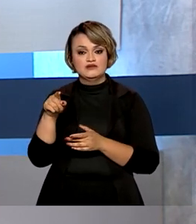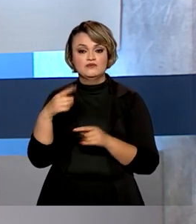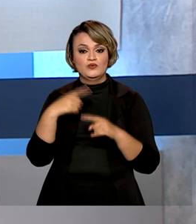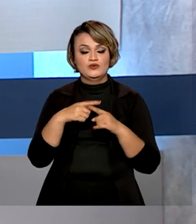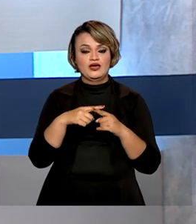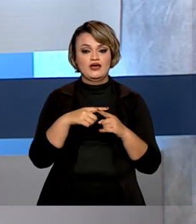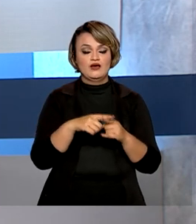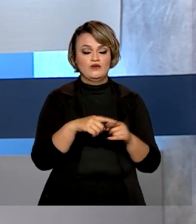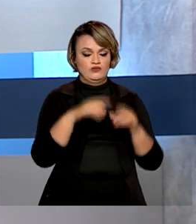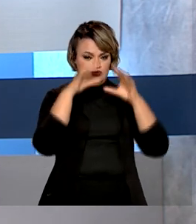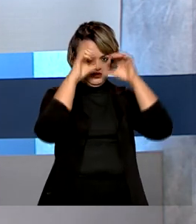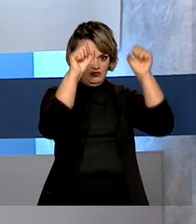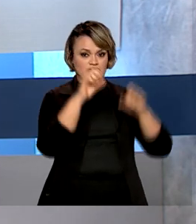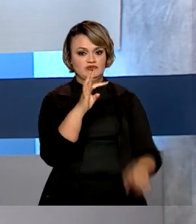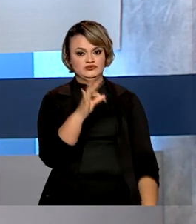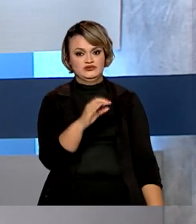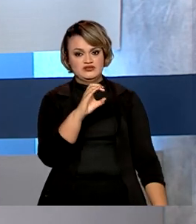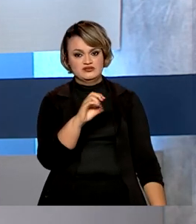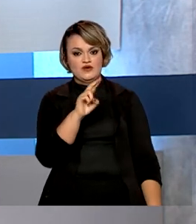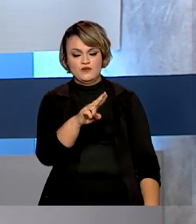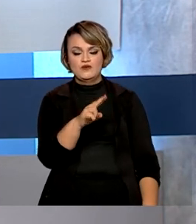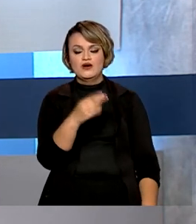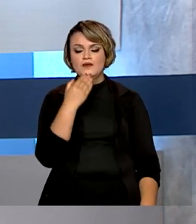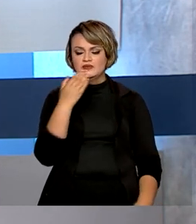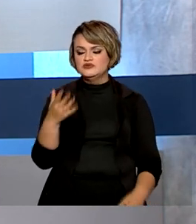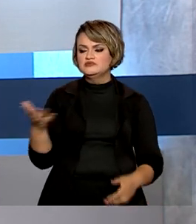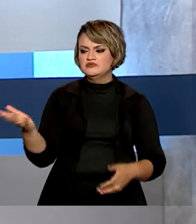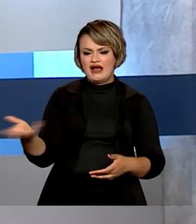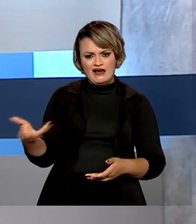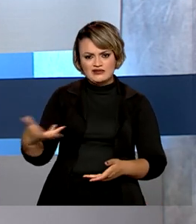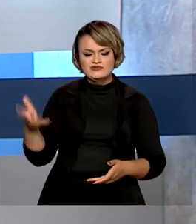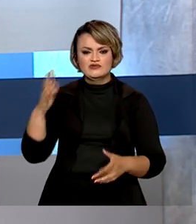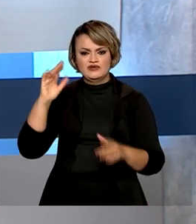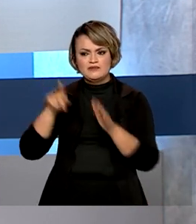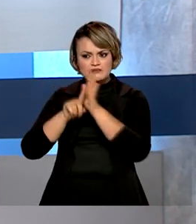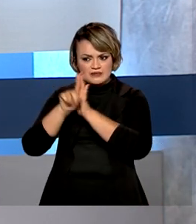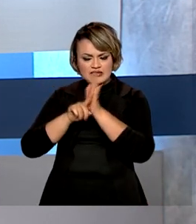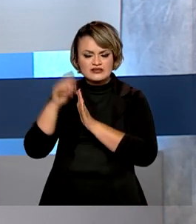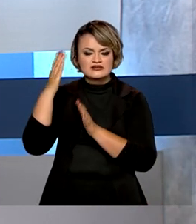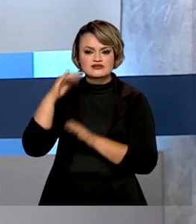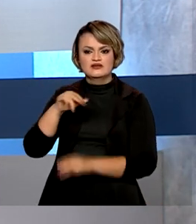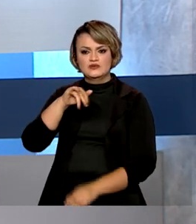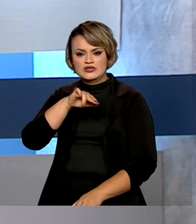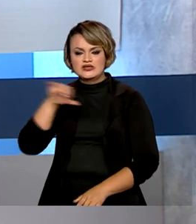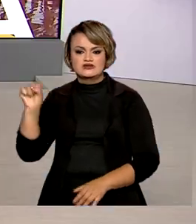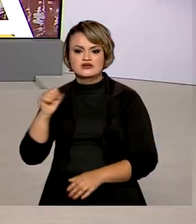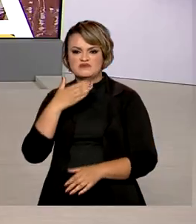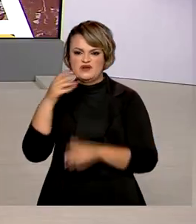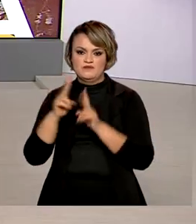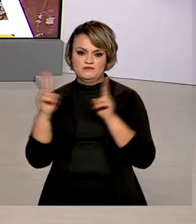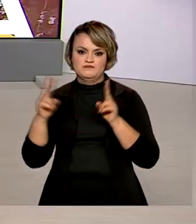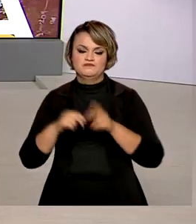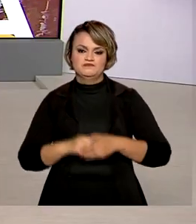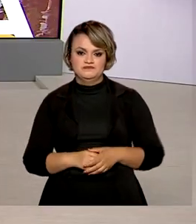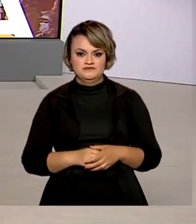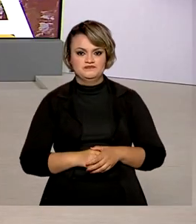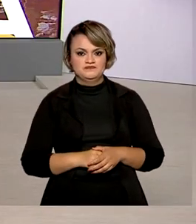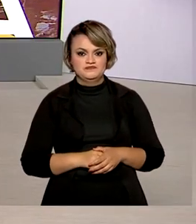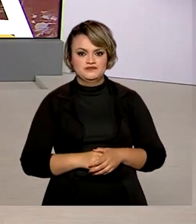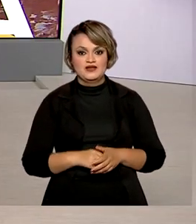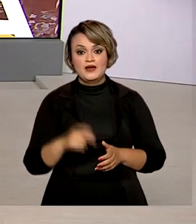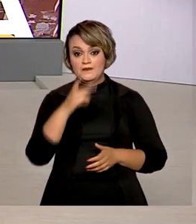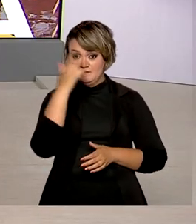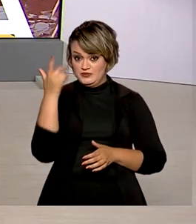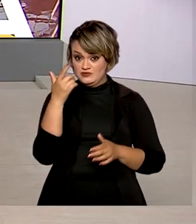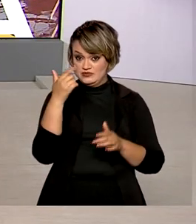do Tribunal de Contas da União e tem como objetivo agilizar os pedidos de perícia no INSS. E os